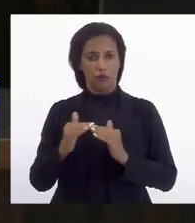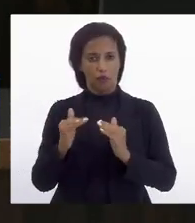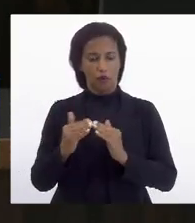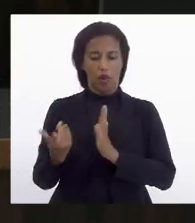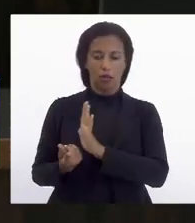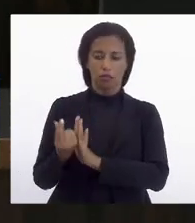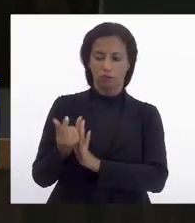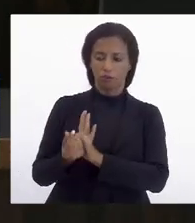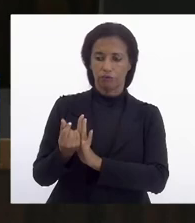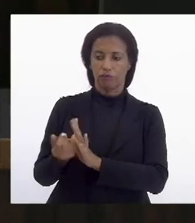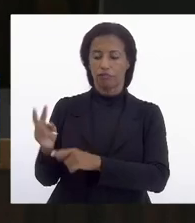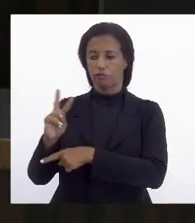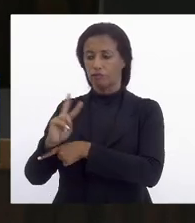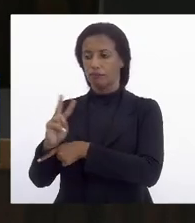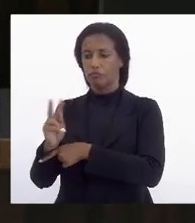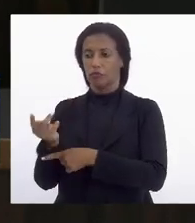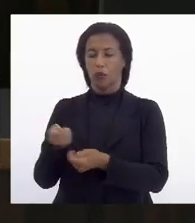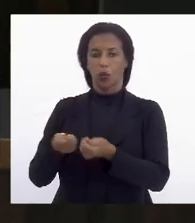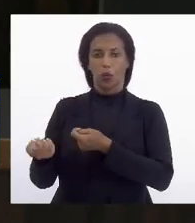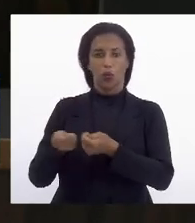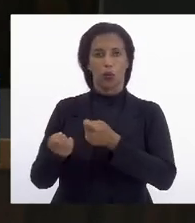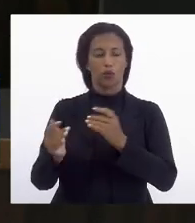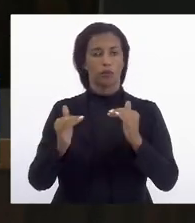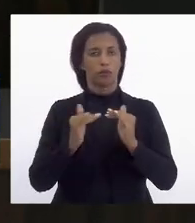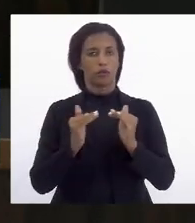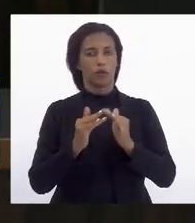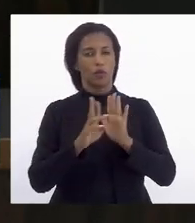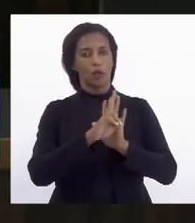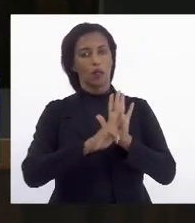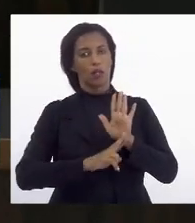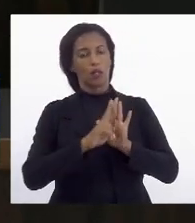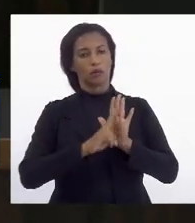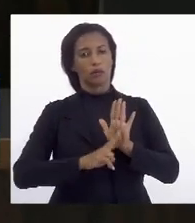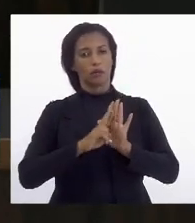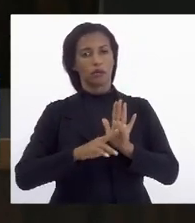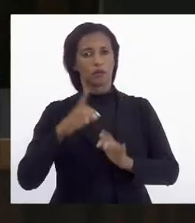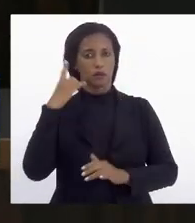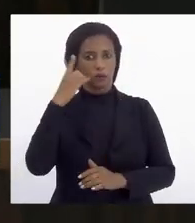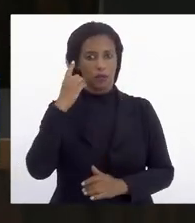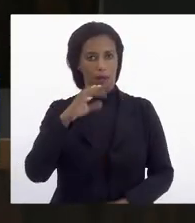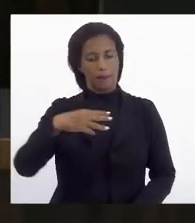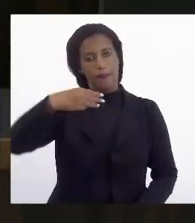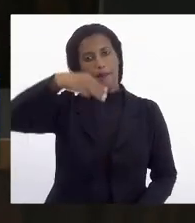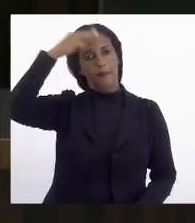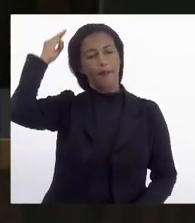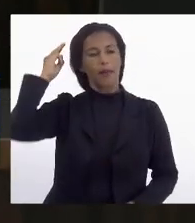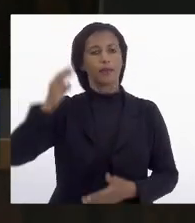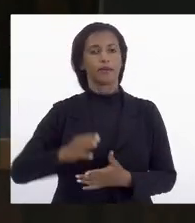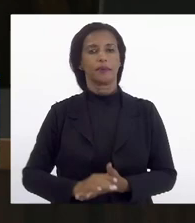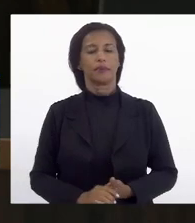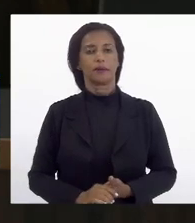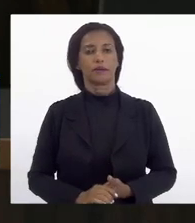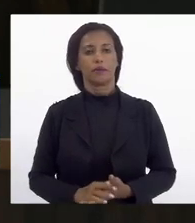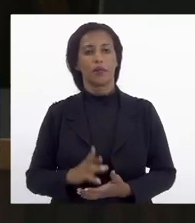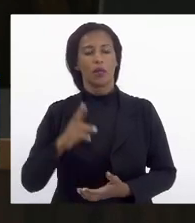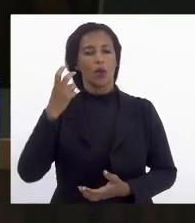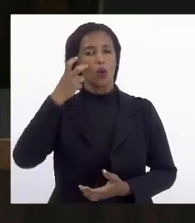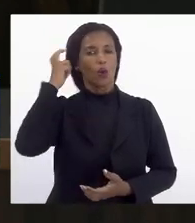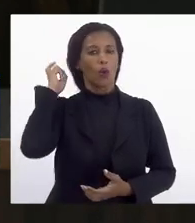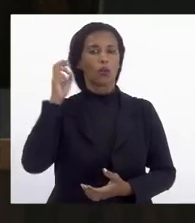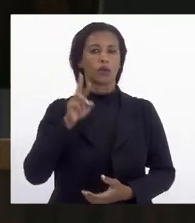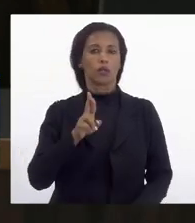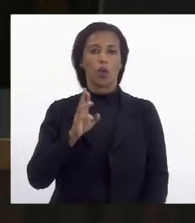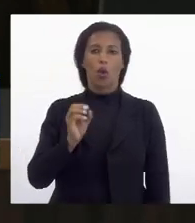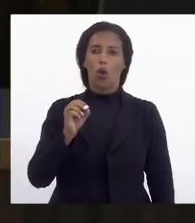orçamento de finanças financeira e controle favorável relatores deputado Márcio Pacheco Rosane Fexo